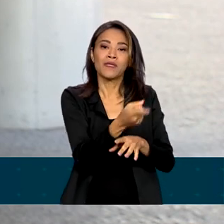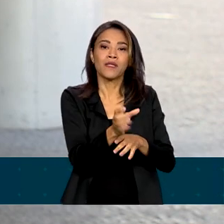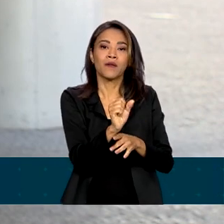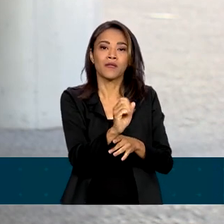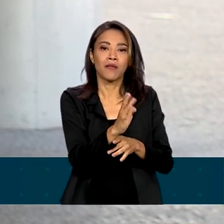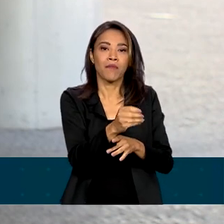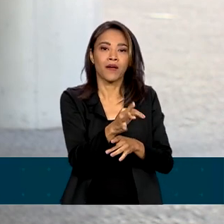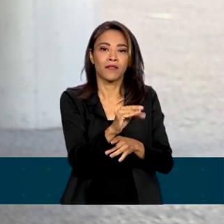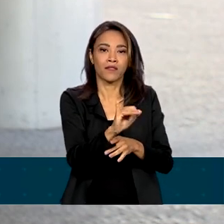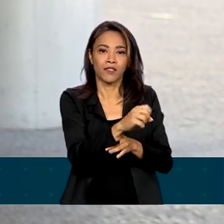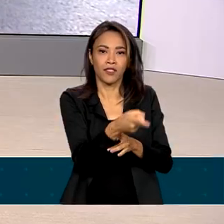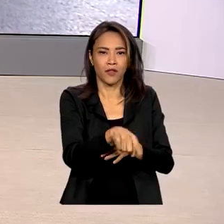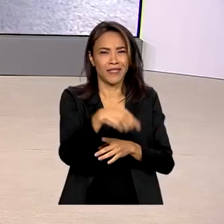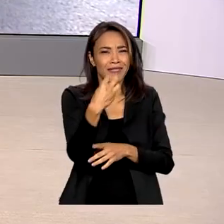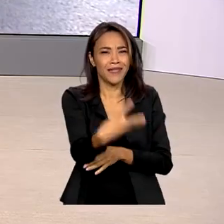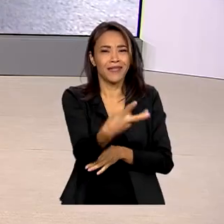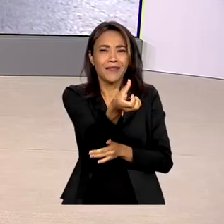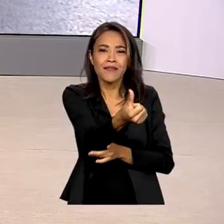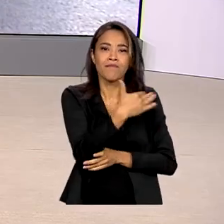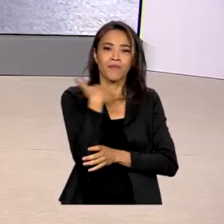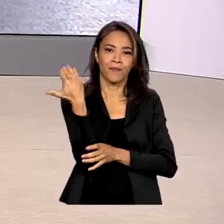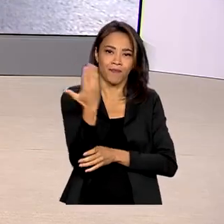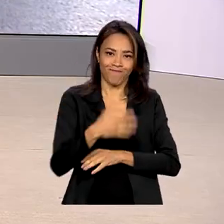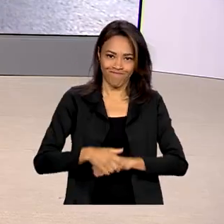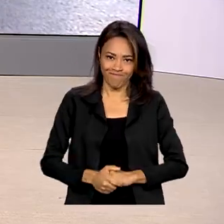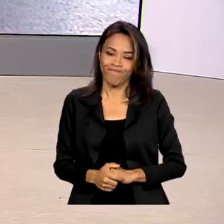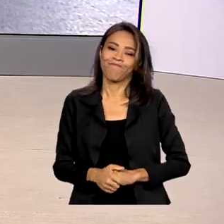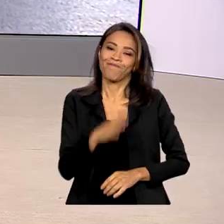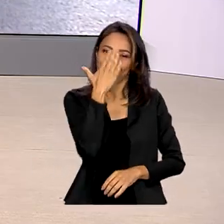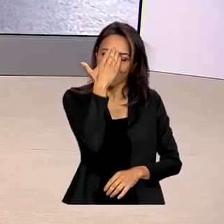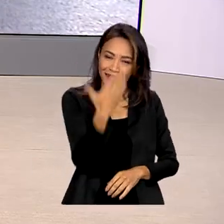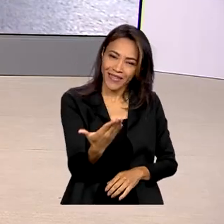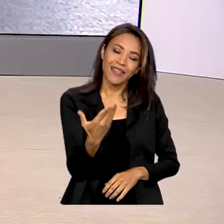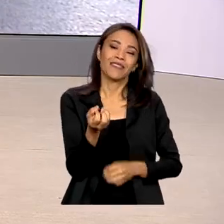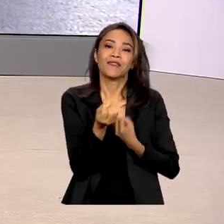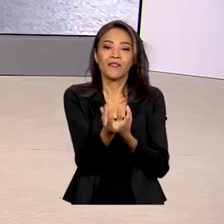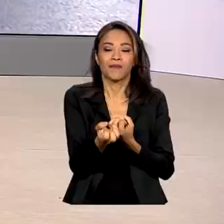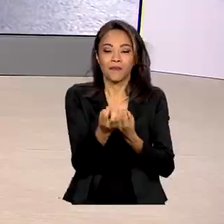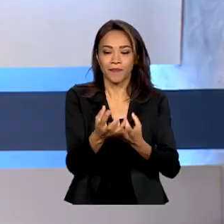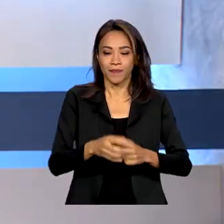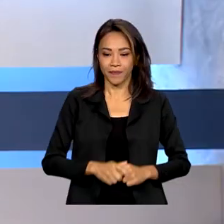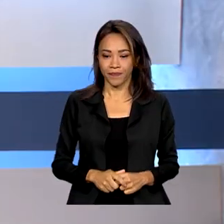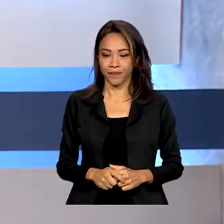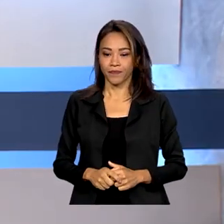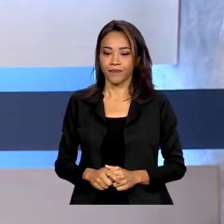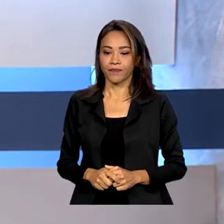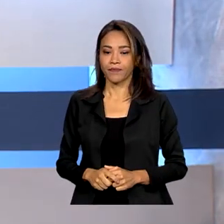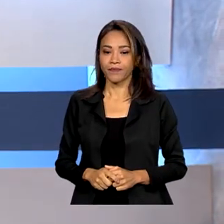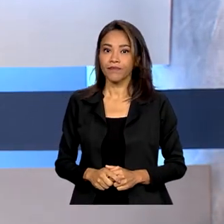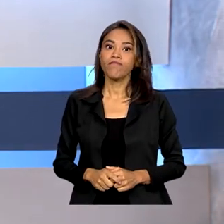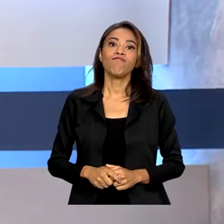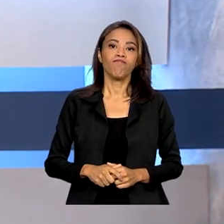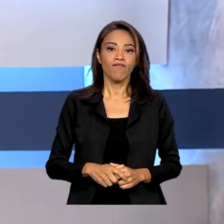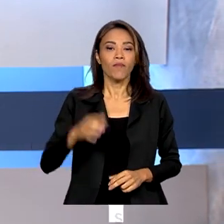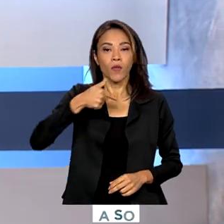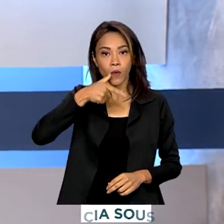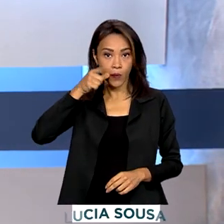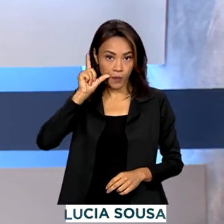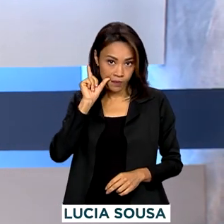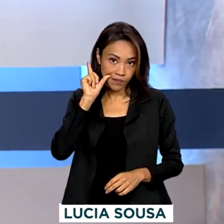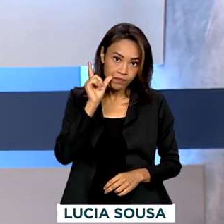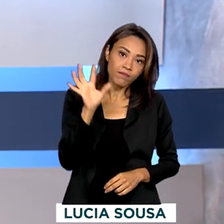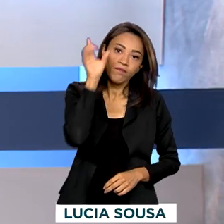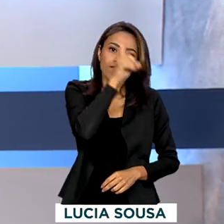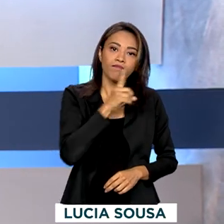mortes. Mara? Obrigada, Ana, pelas suas informações. E ontem, domingo de